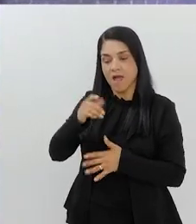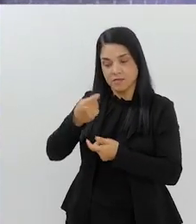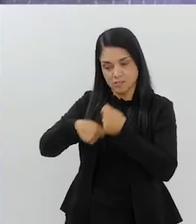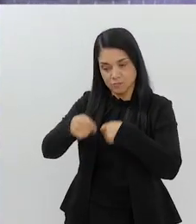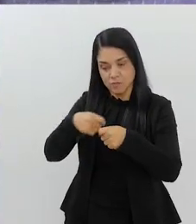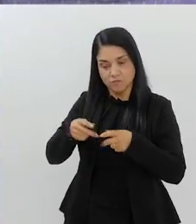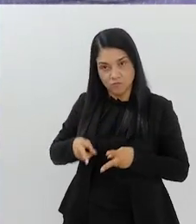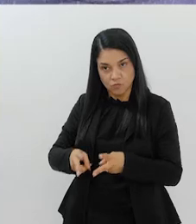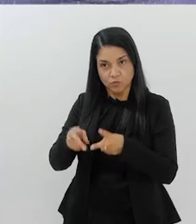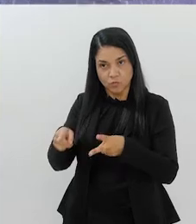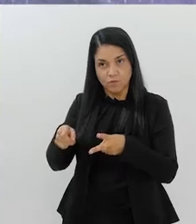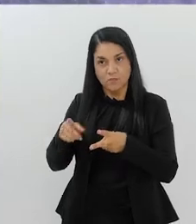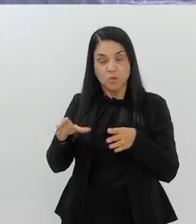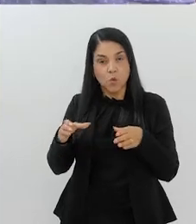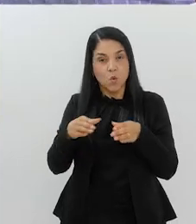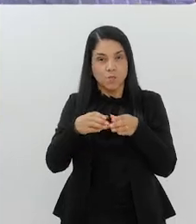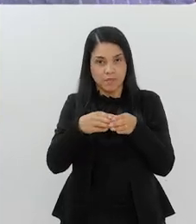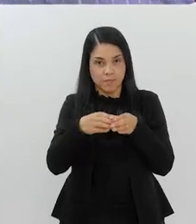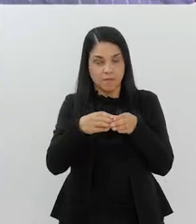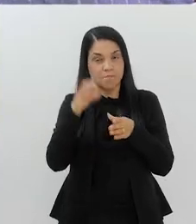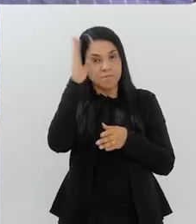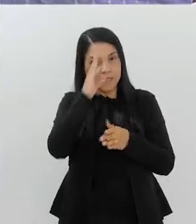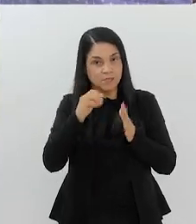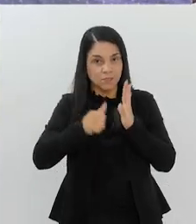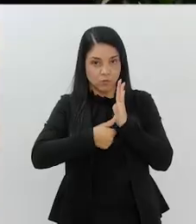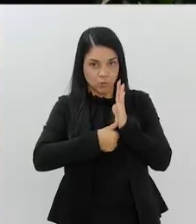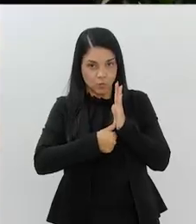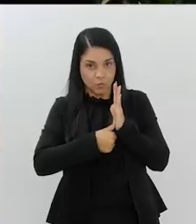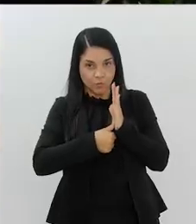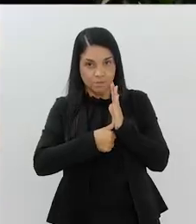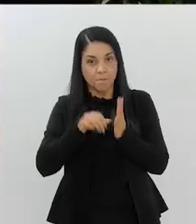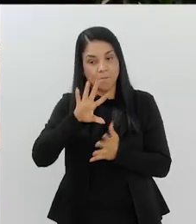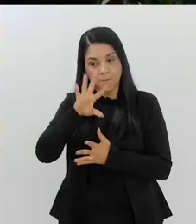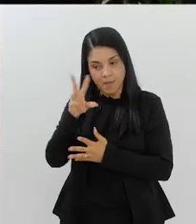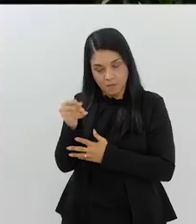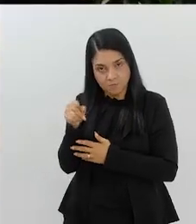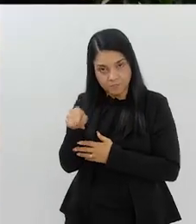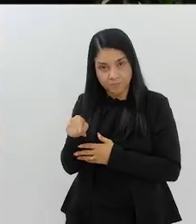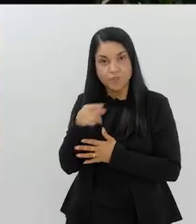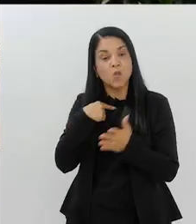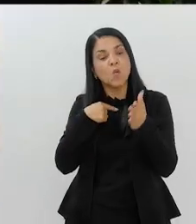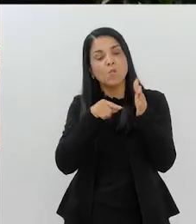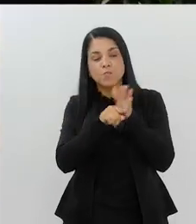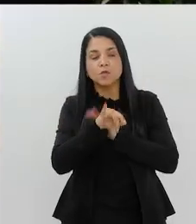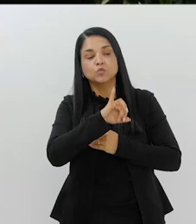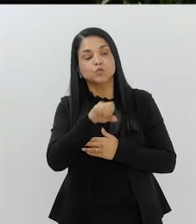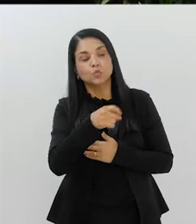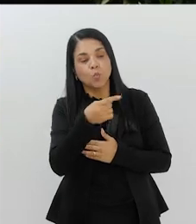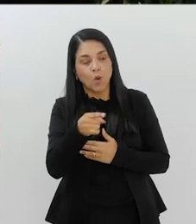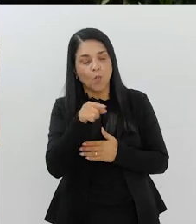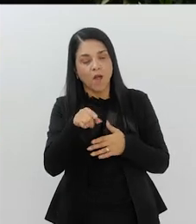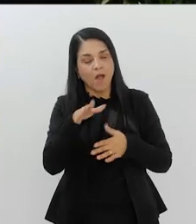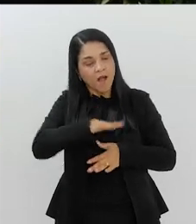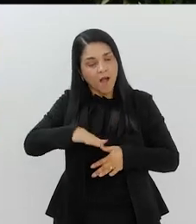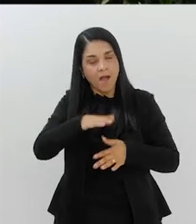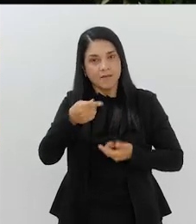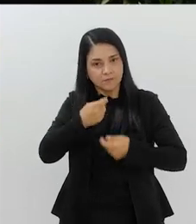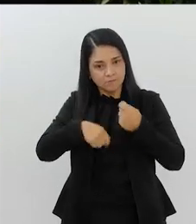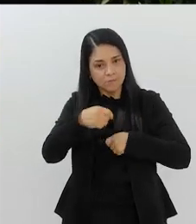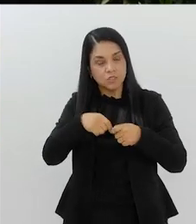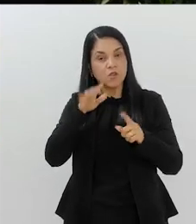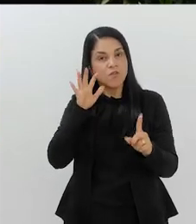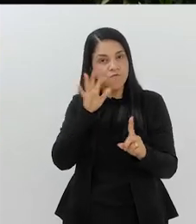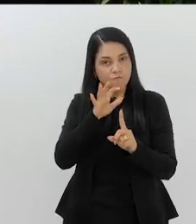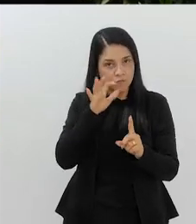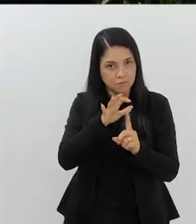e ainda é, porque você é do Comitê Brasileiro de Clubes Paralímpico. Então, eu pergunto para você, João, essa parte administrativa também